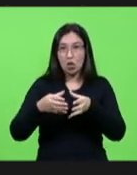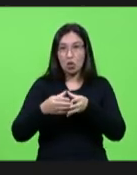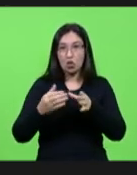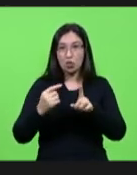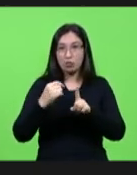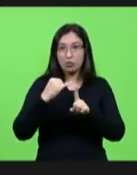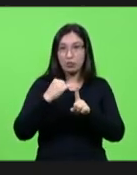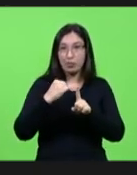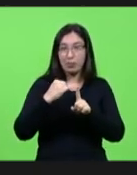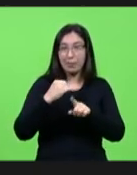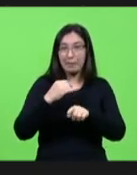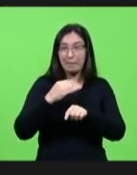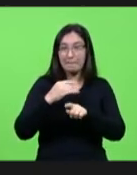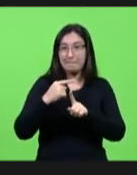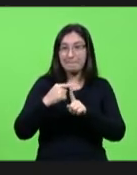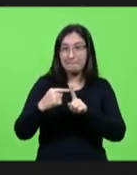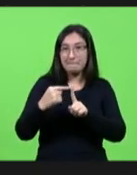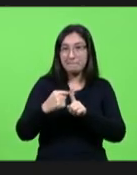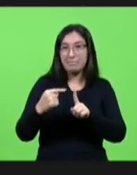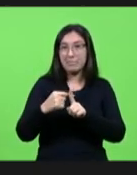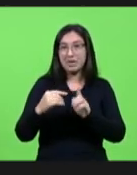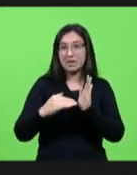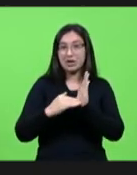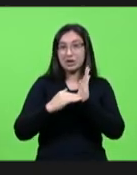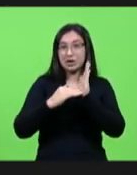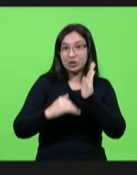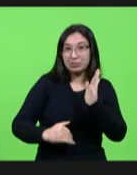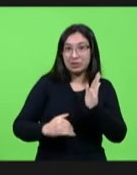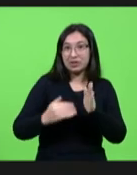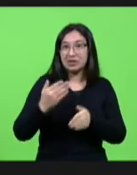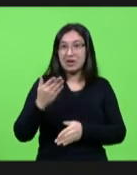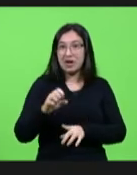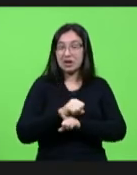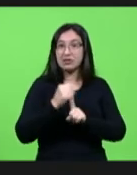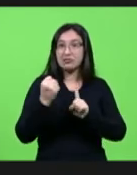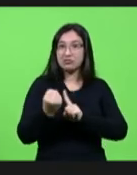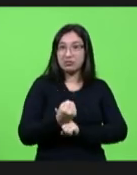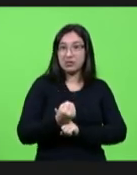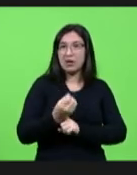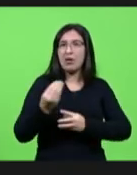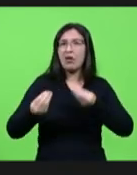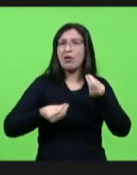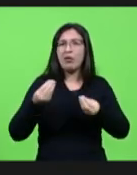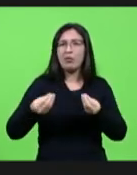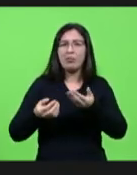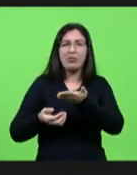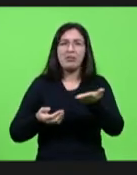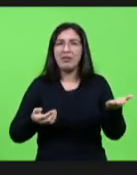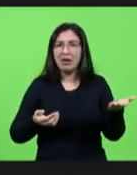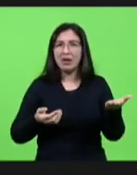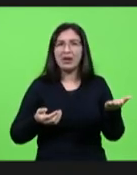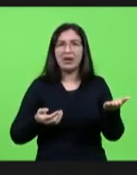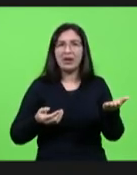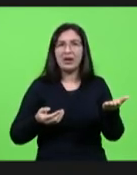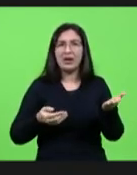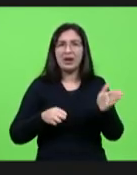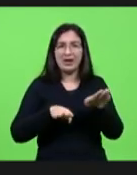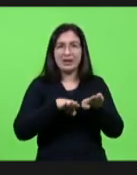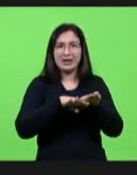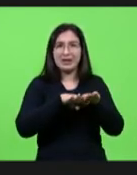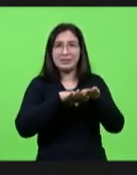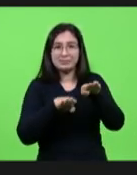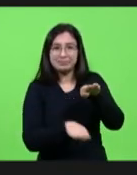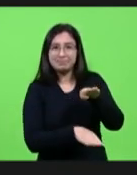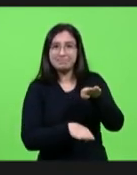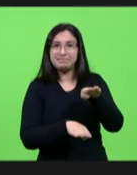seu padrão social como estará aquele que está abaixo da linha